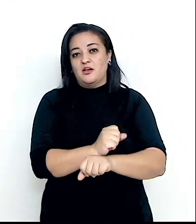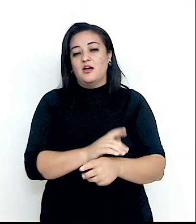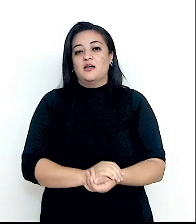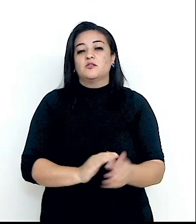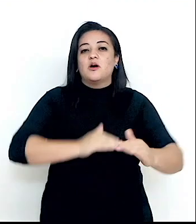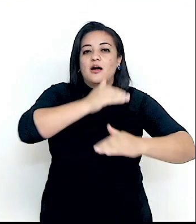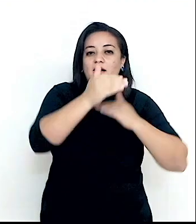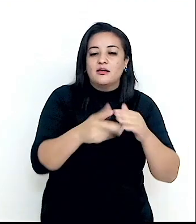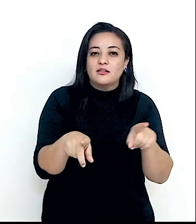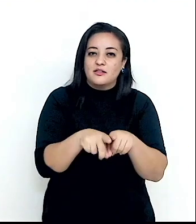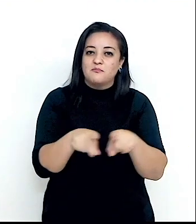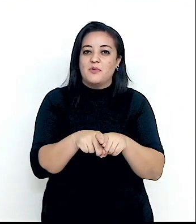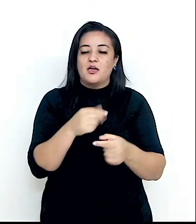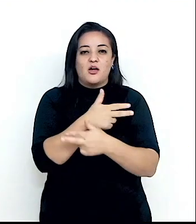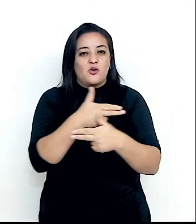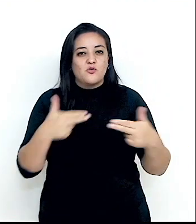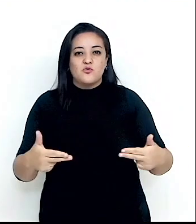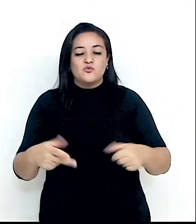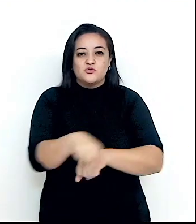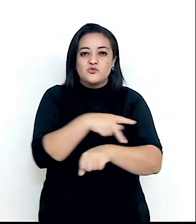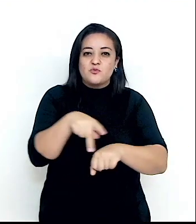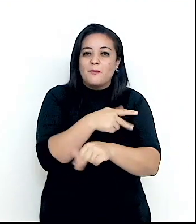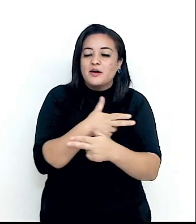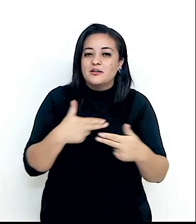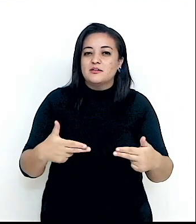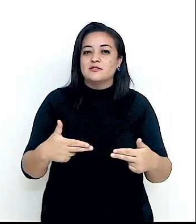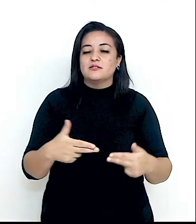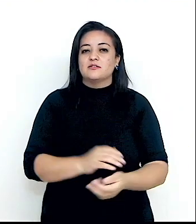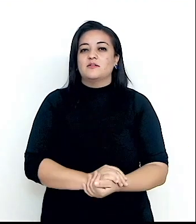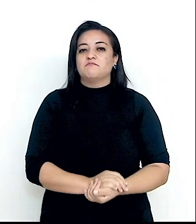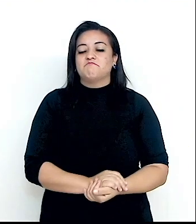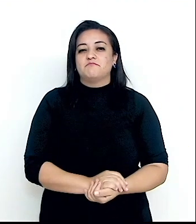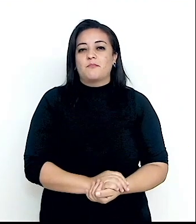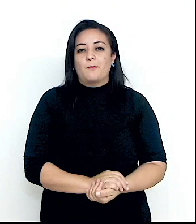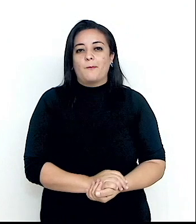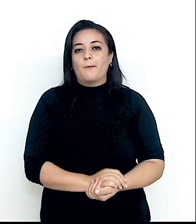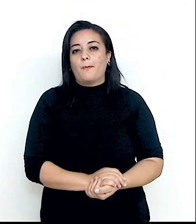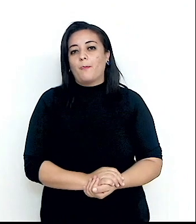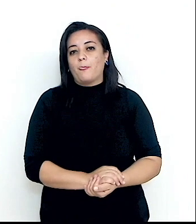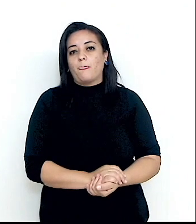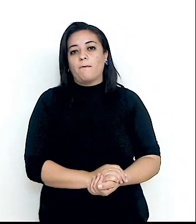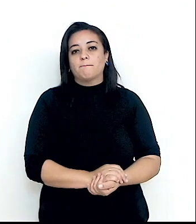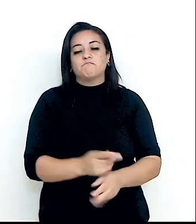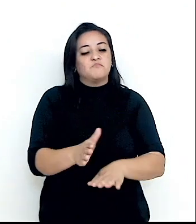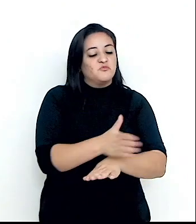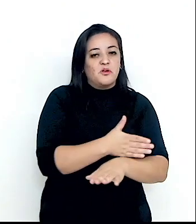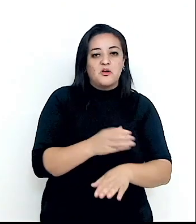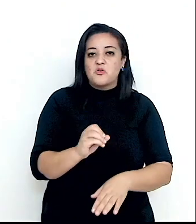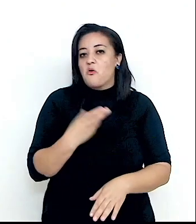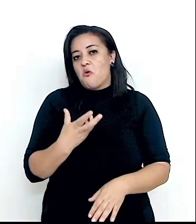sobretudo alguns países não saíram ou